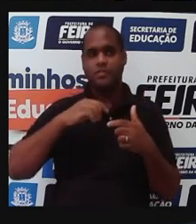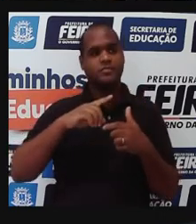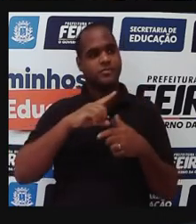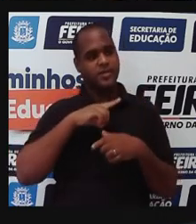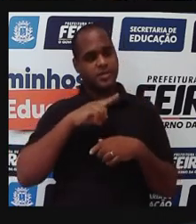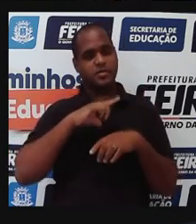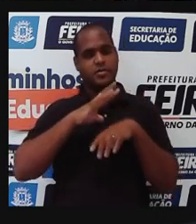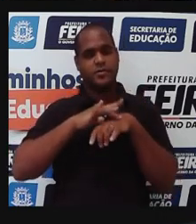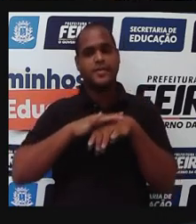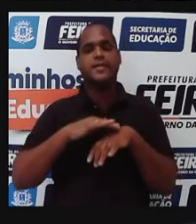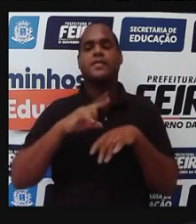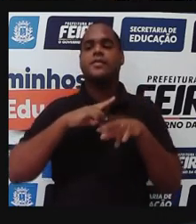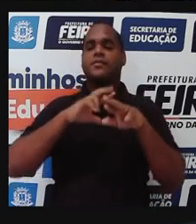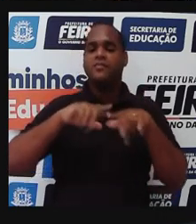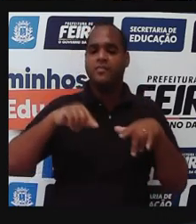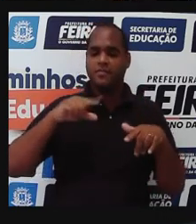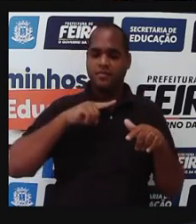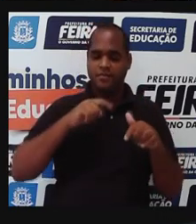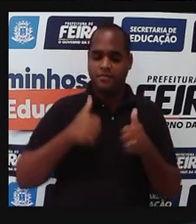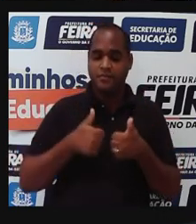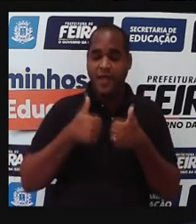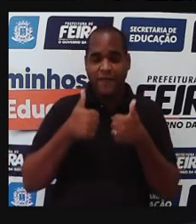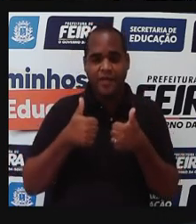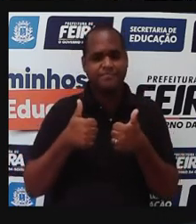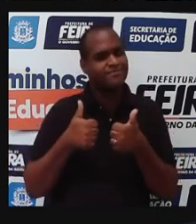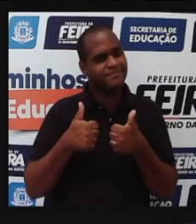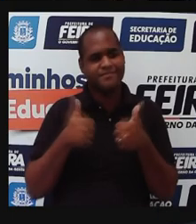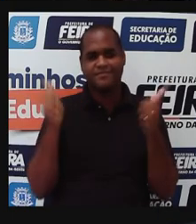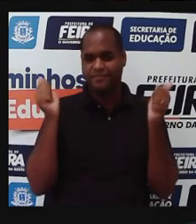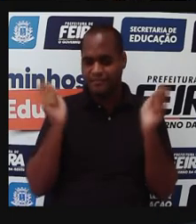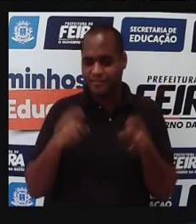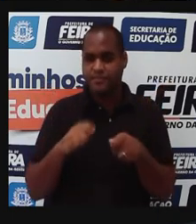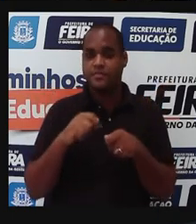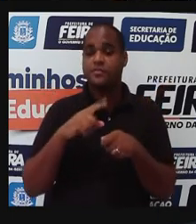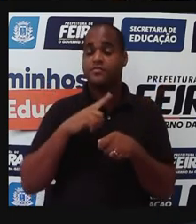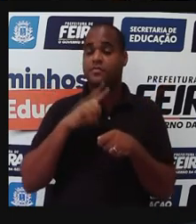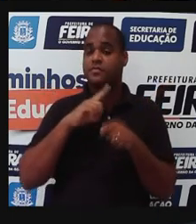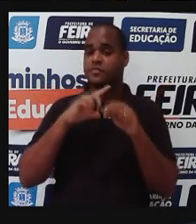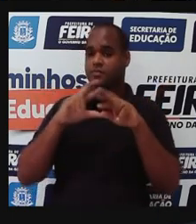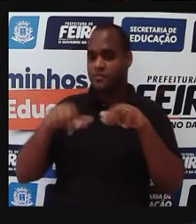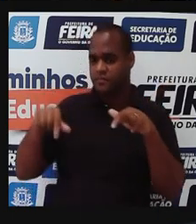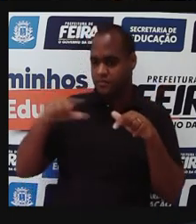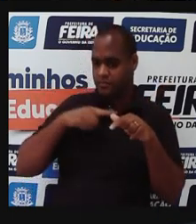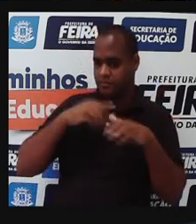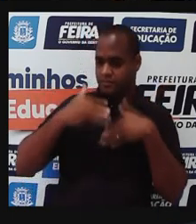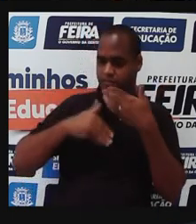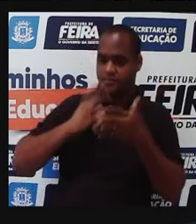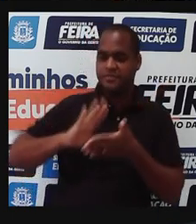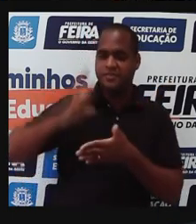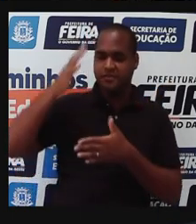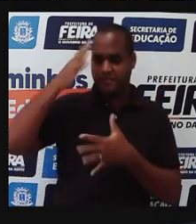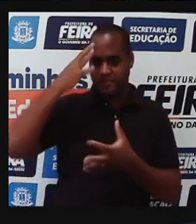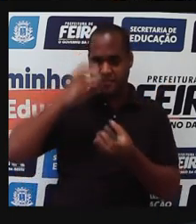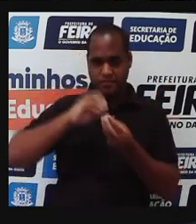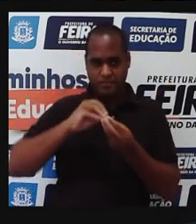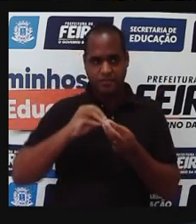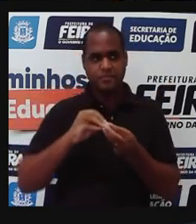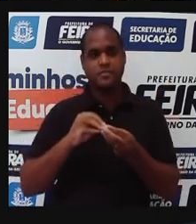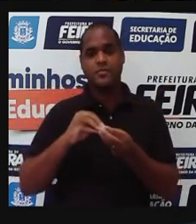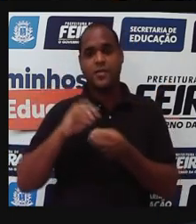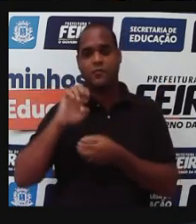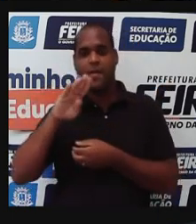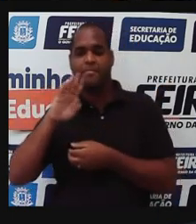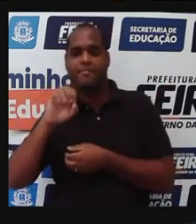né, tá se tornando resistente aos antibióticos, o Staphylococcus aureus, que também causa várias infecções, o